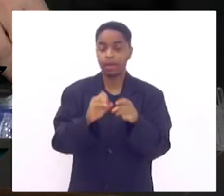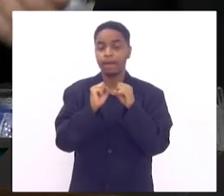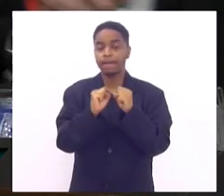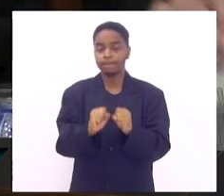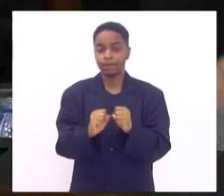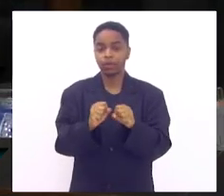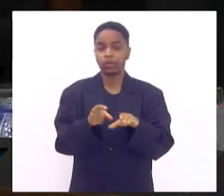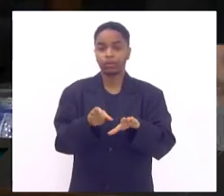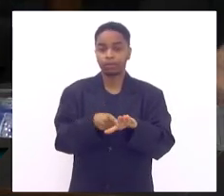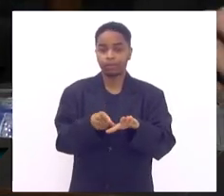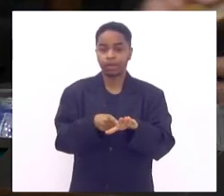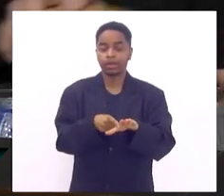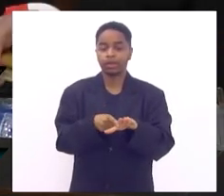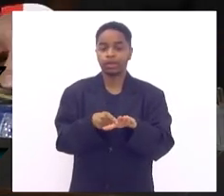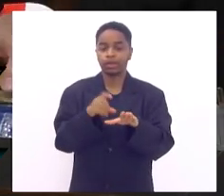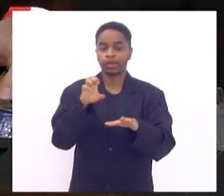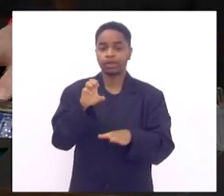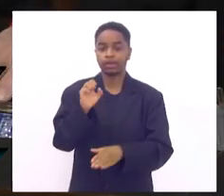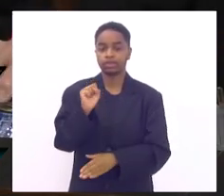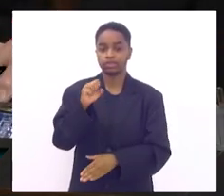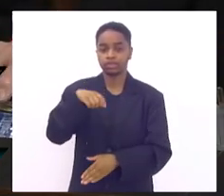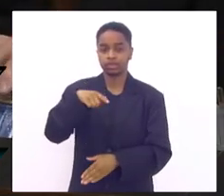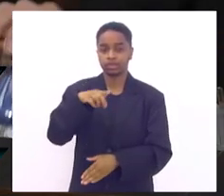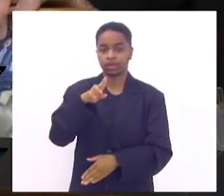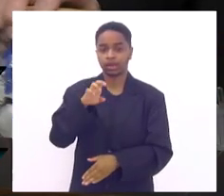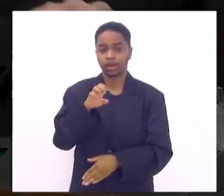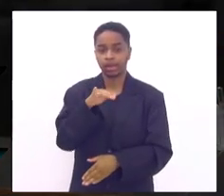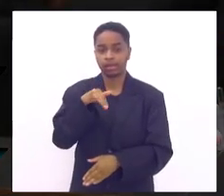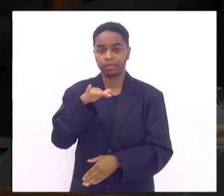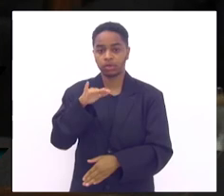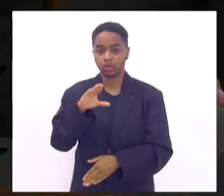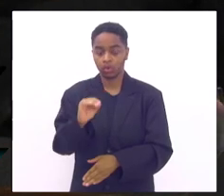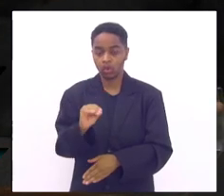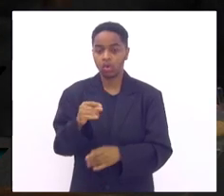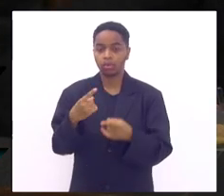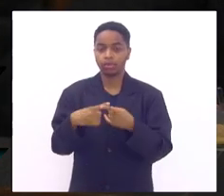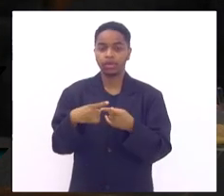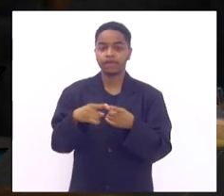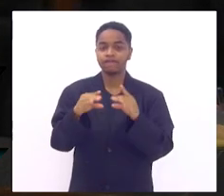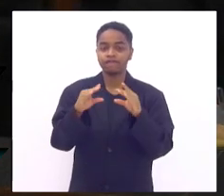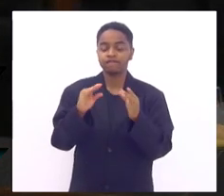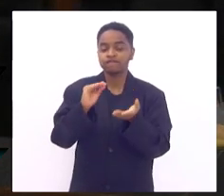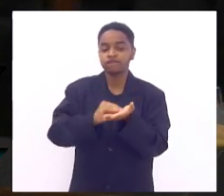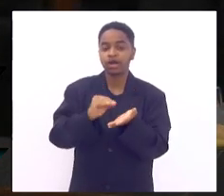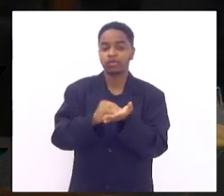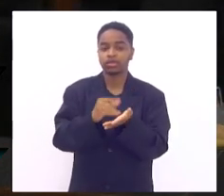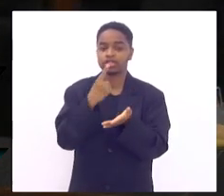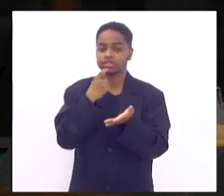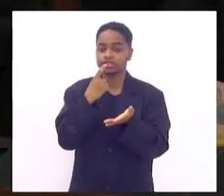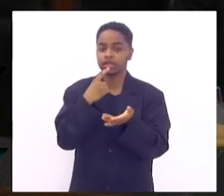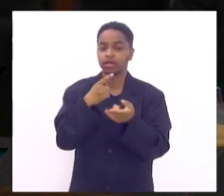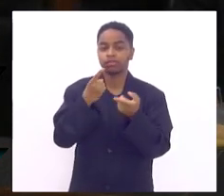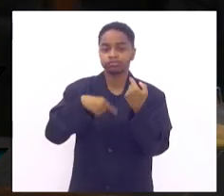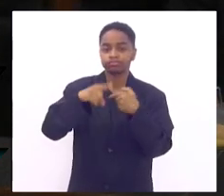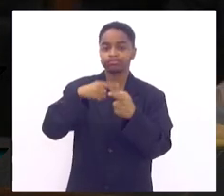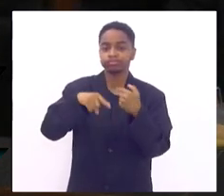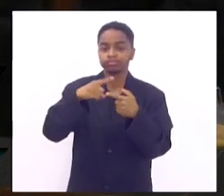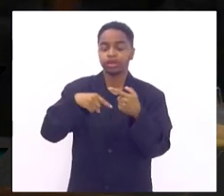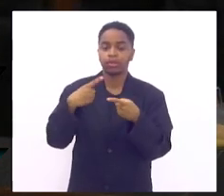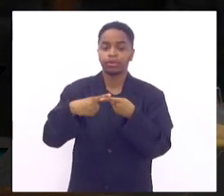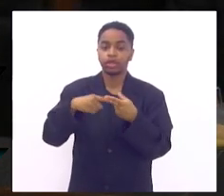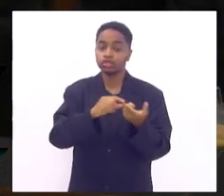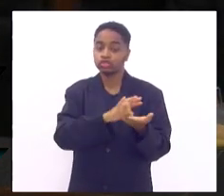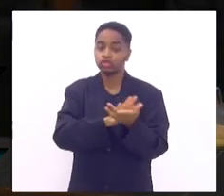isquêmico com ausência ou diminuição de fluxo sanguíneo por conta dessa destruição